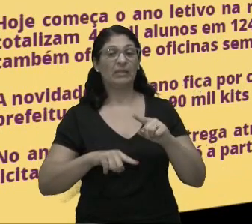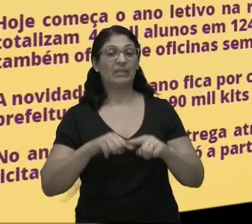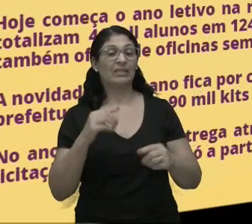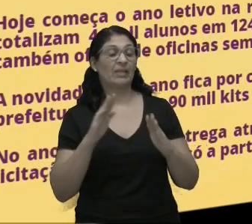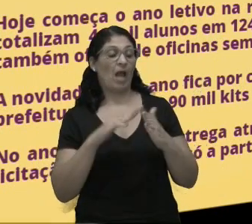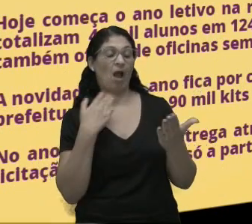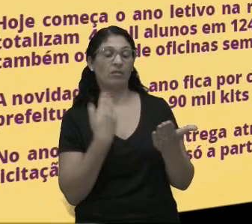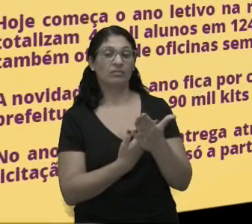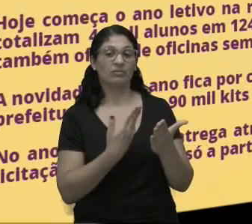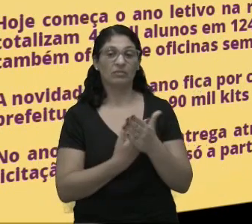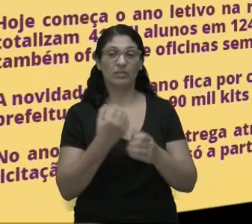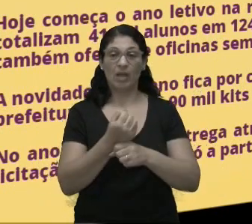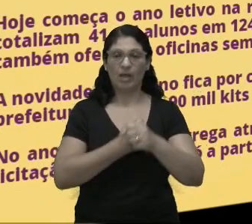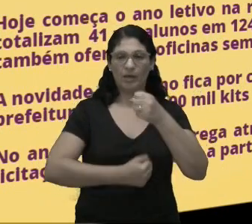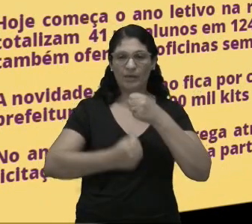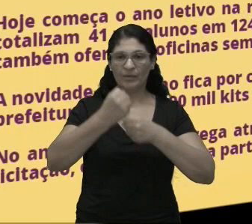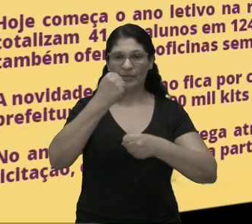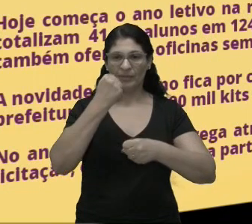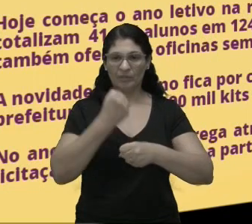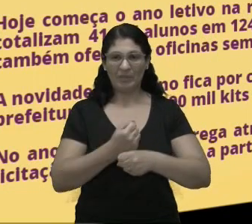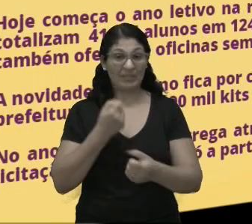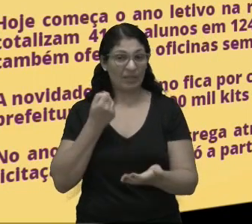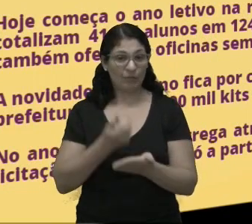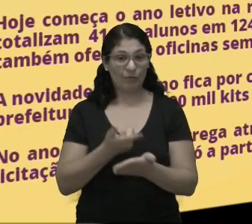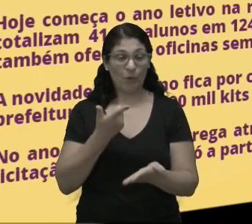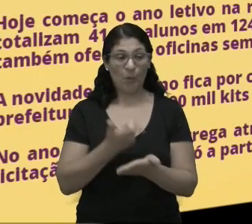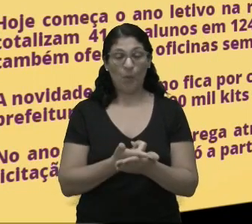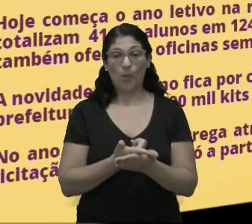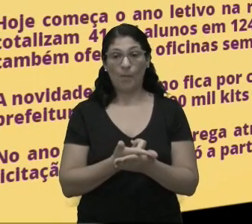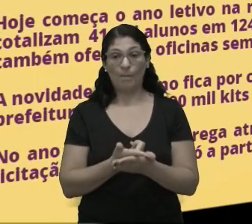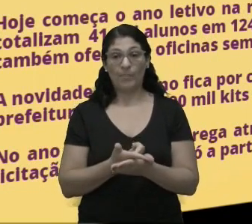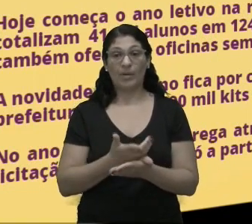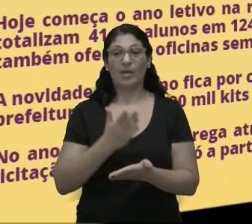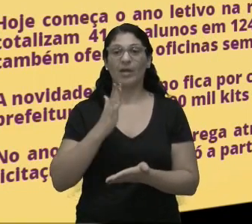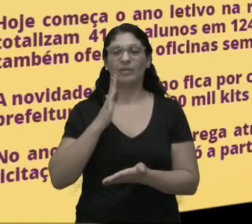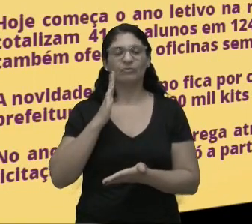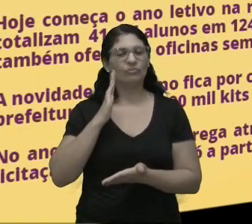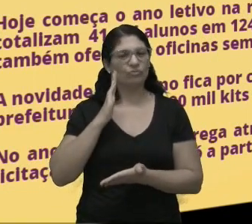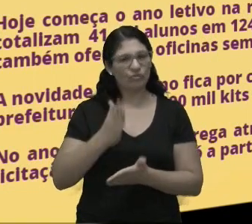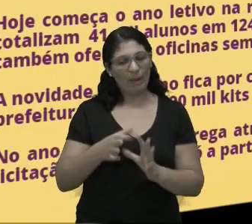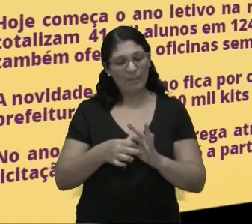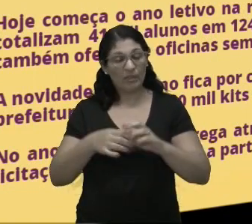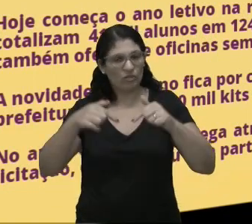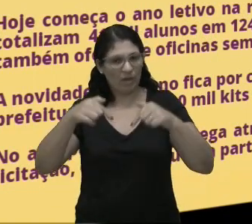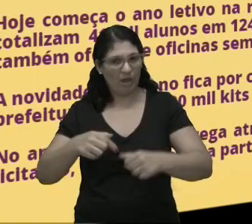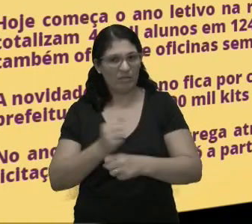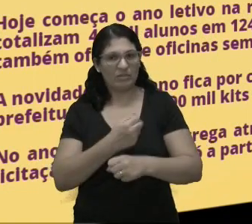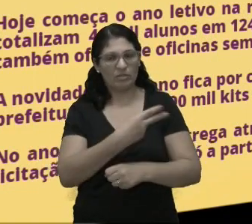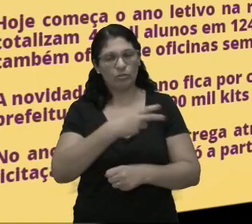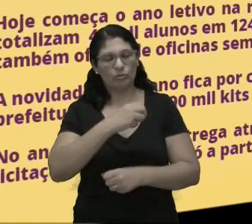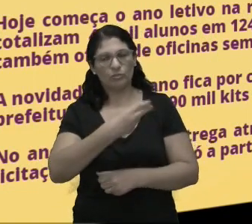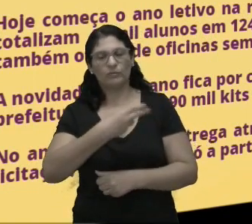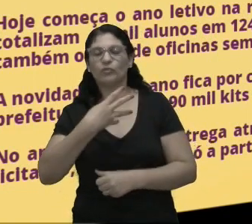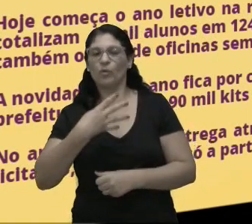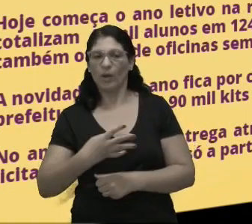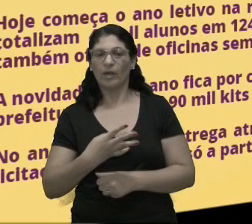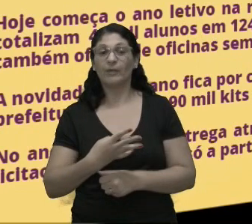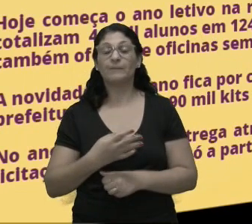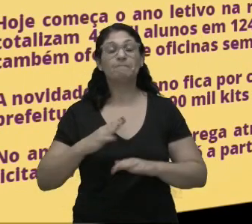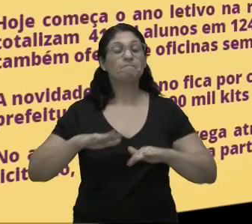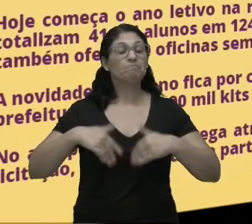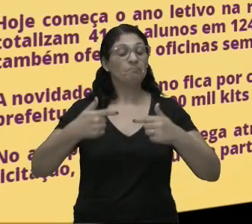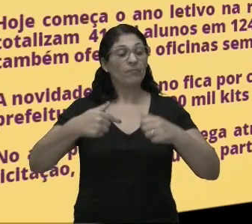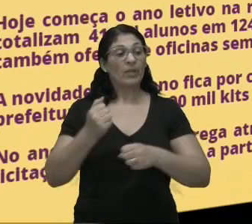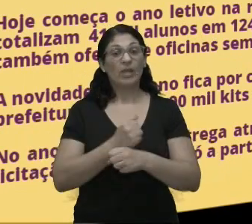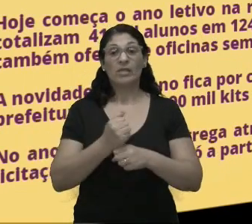O ano passado ele foi comprado já de uma maneira que já ficasse para esse ano. Então os alunos já iniciarão com